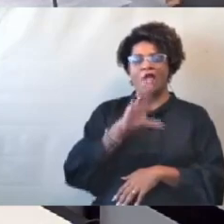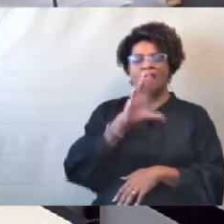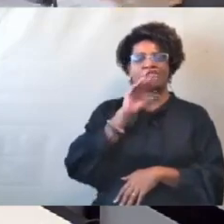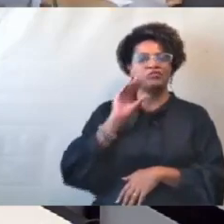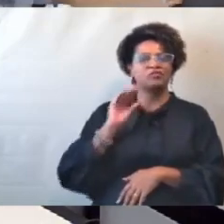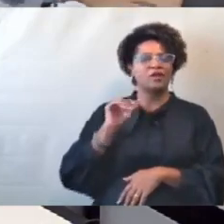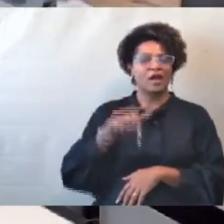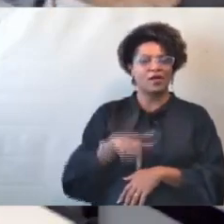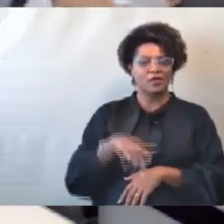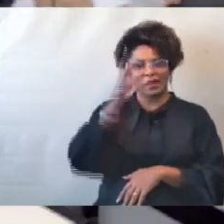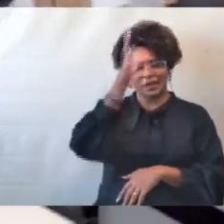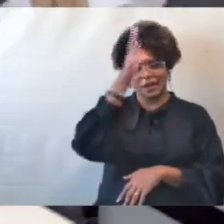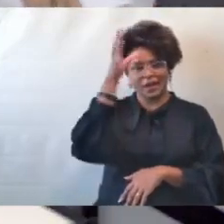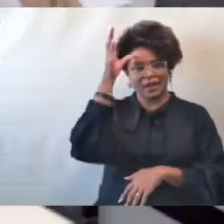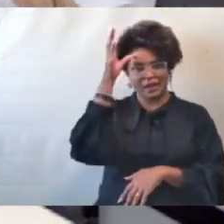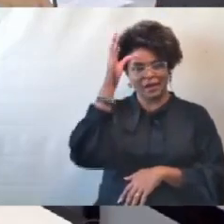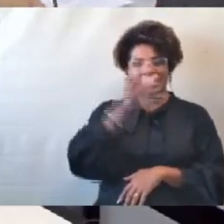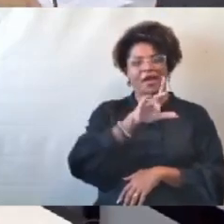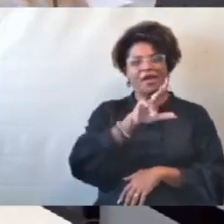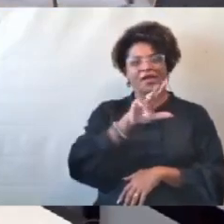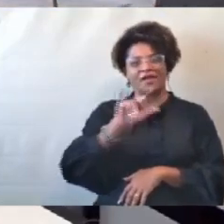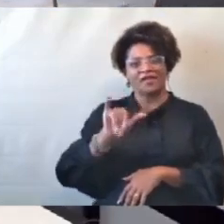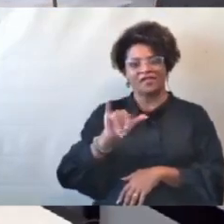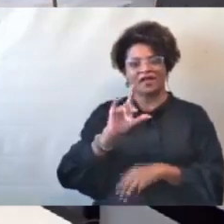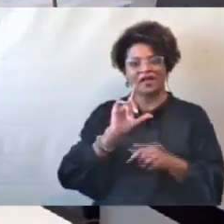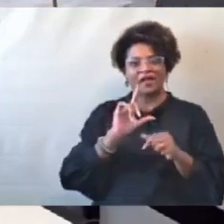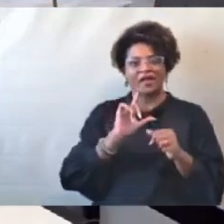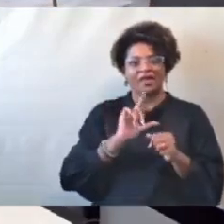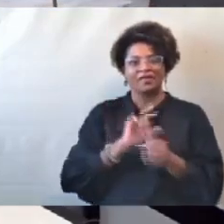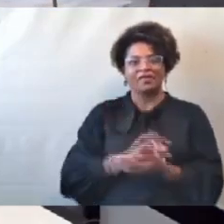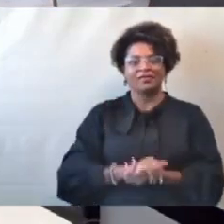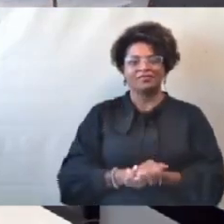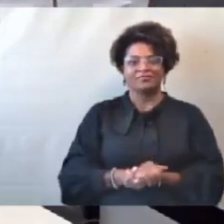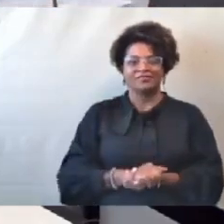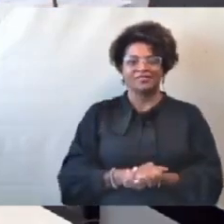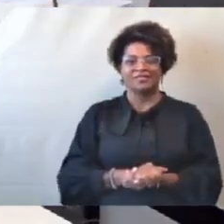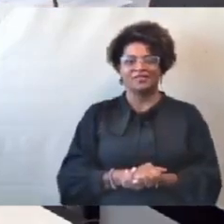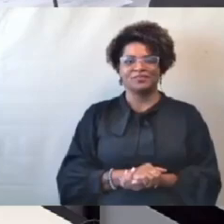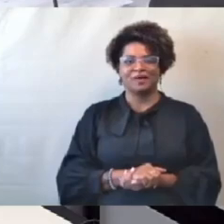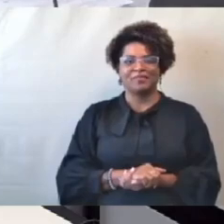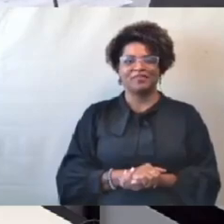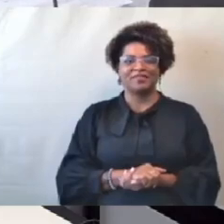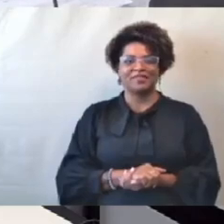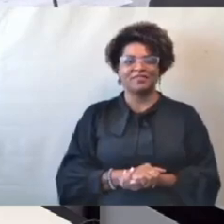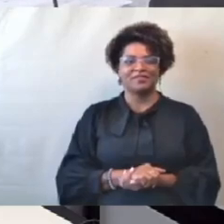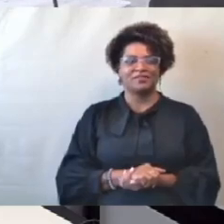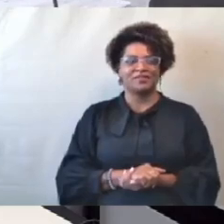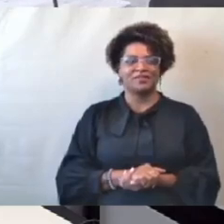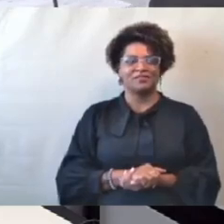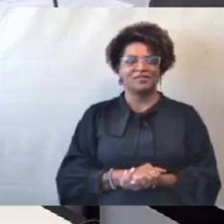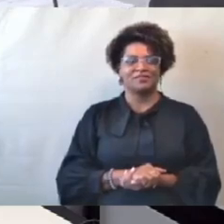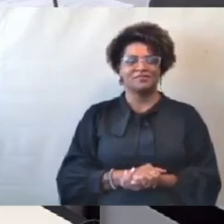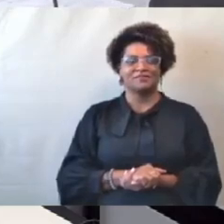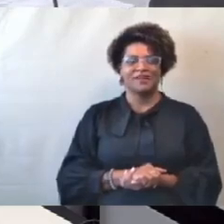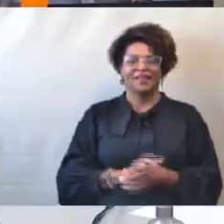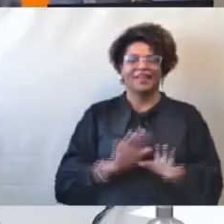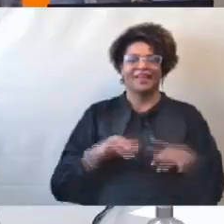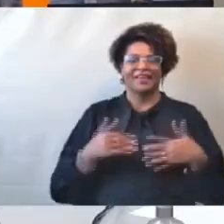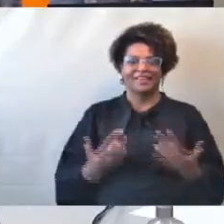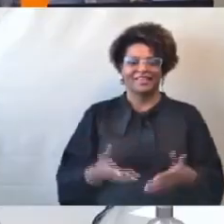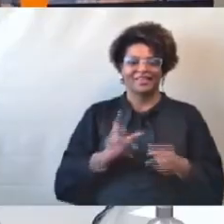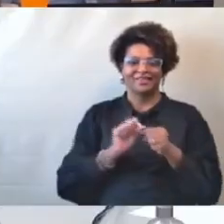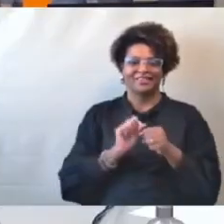vai fazer a tradução em Libras. Eu vou fazer, então, vou proceder à chamada dos vereadores